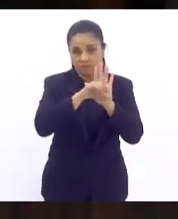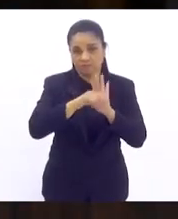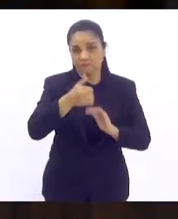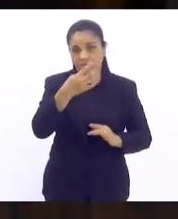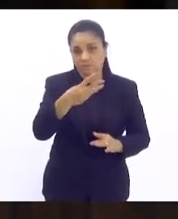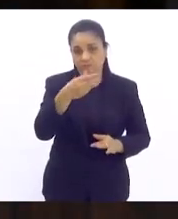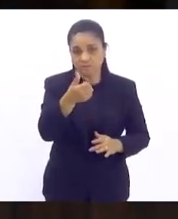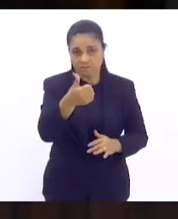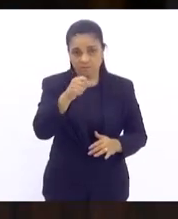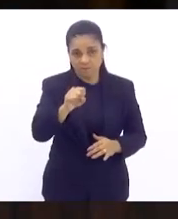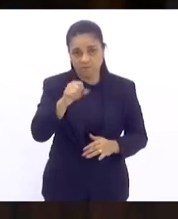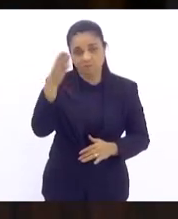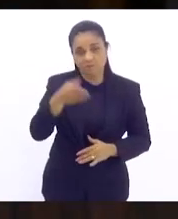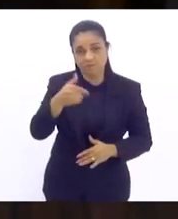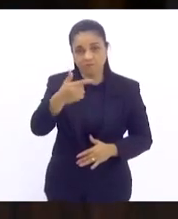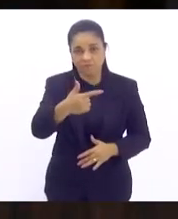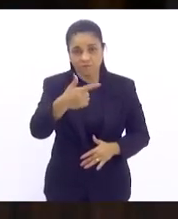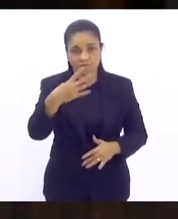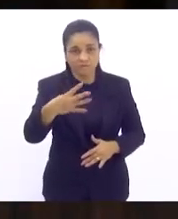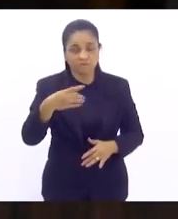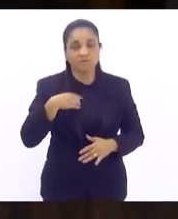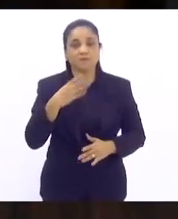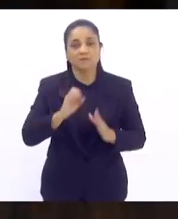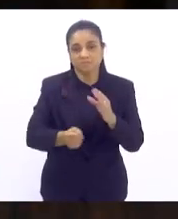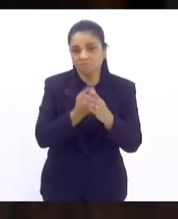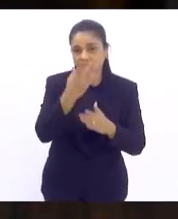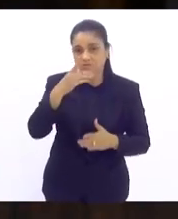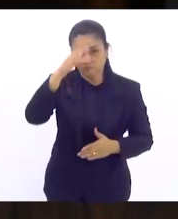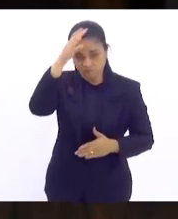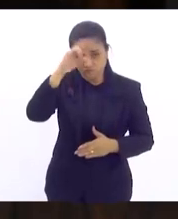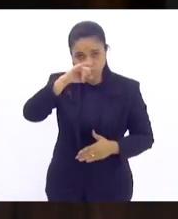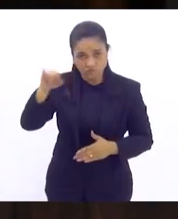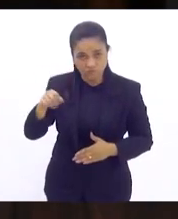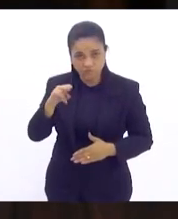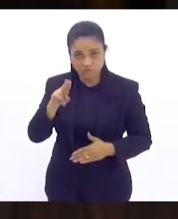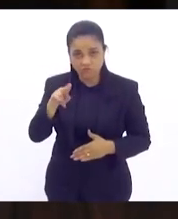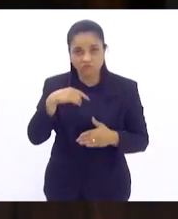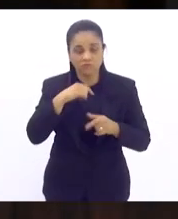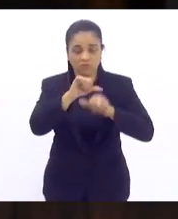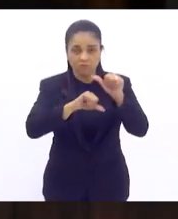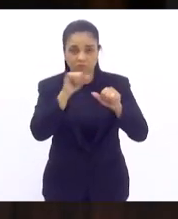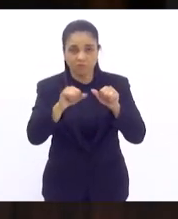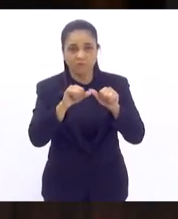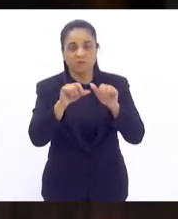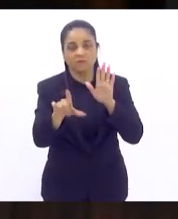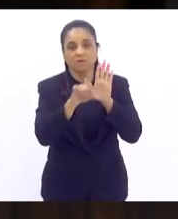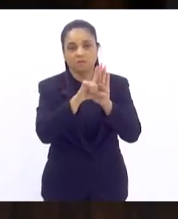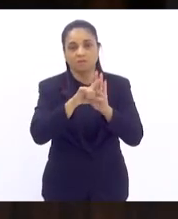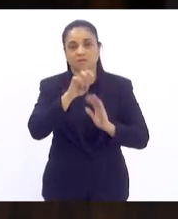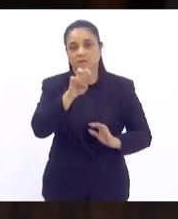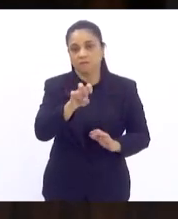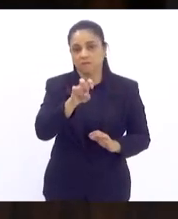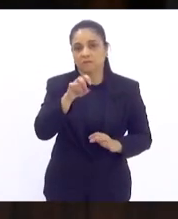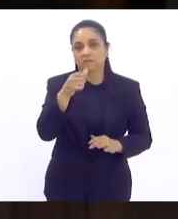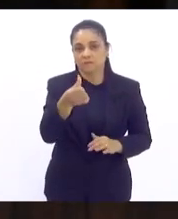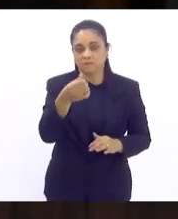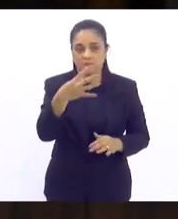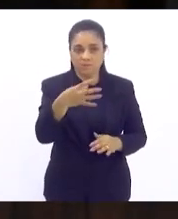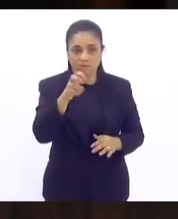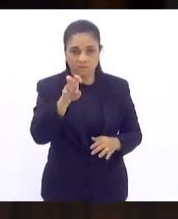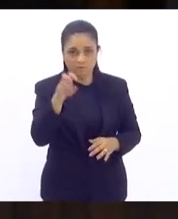2023, de autoria da deputada Tia Ju, que altera a lei número 5.645 de 2010,